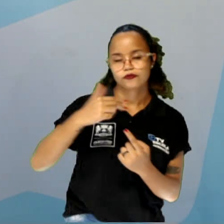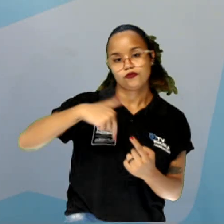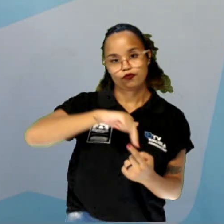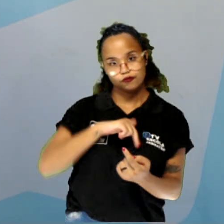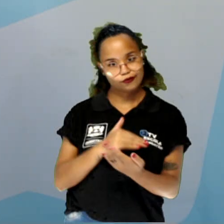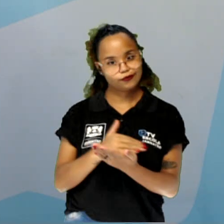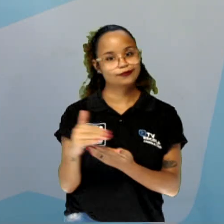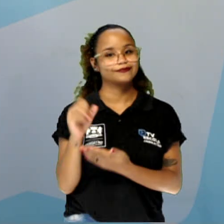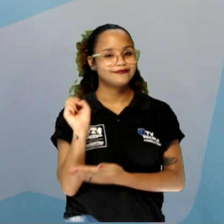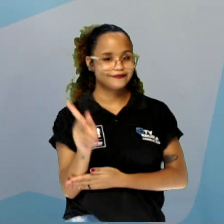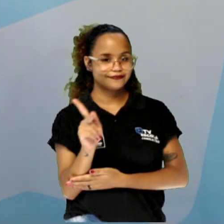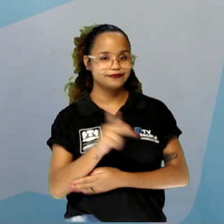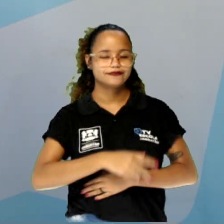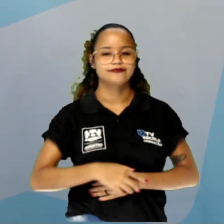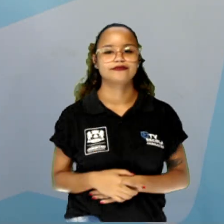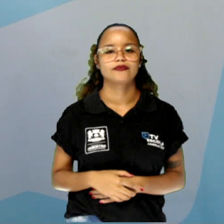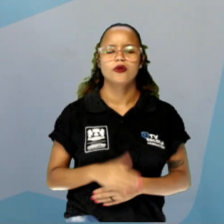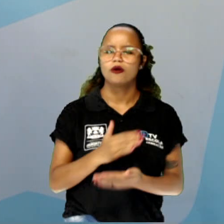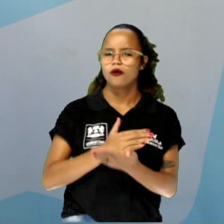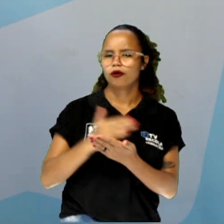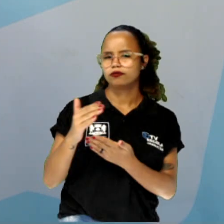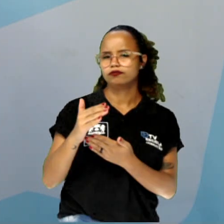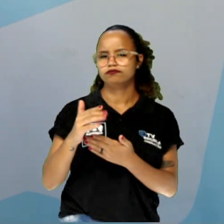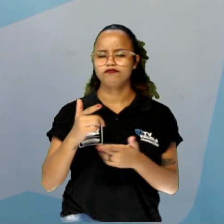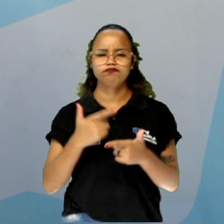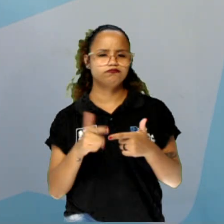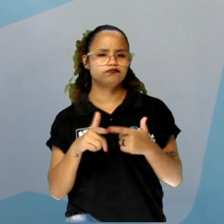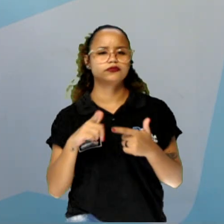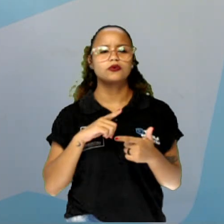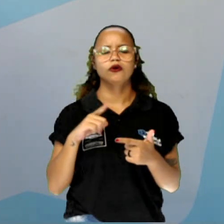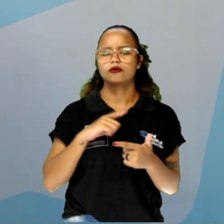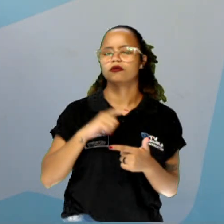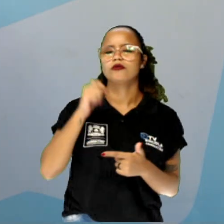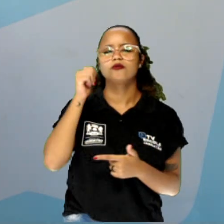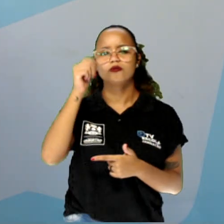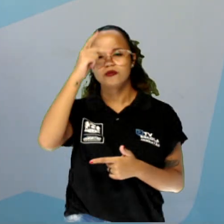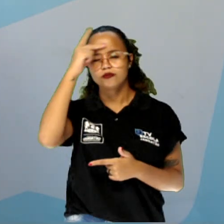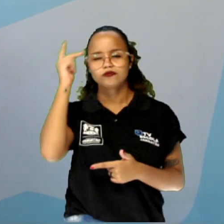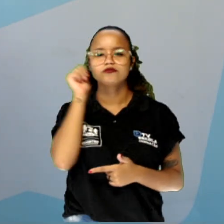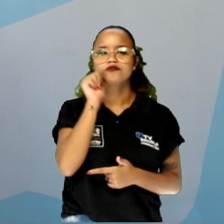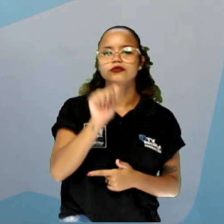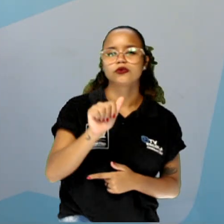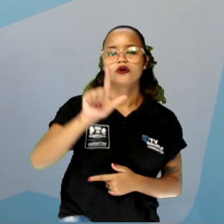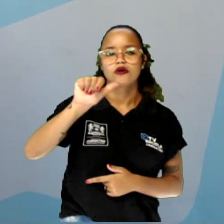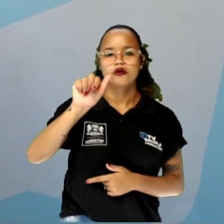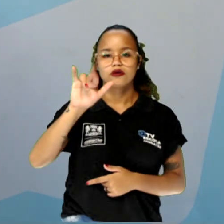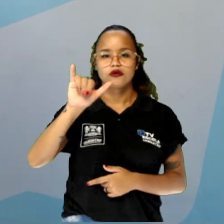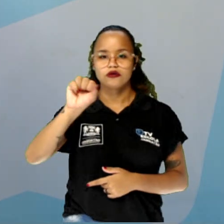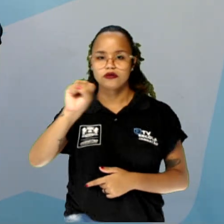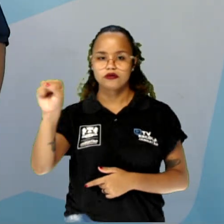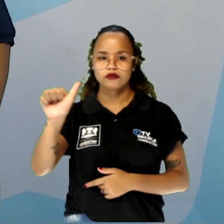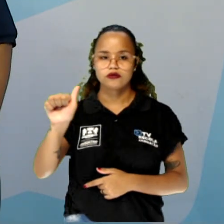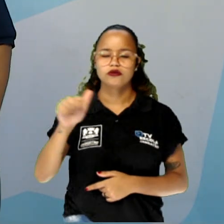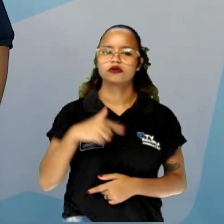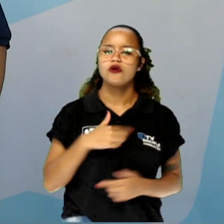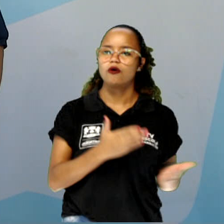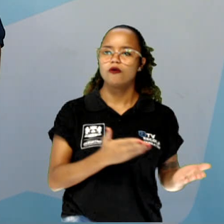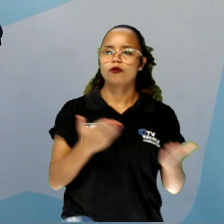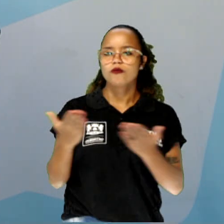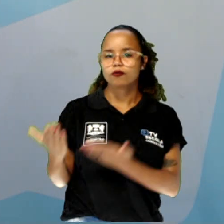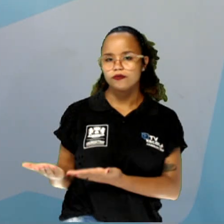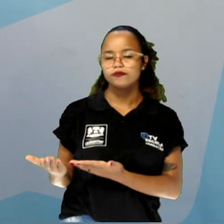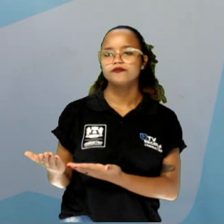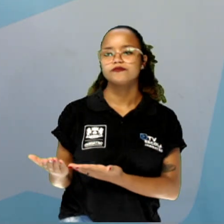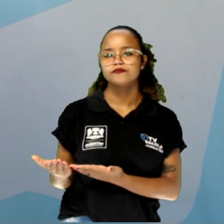começar. E eu vou começar com a situação. Então imagine que tem uma garota chamada Larissa e ela foi convidada